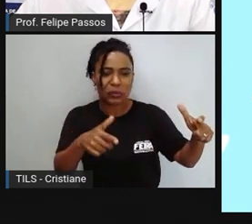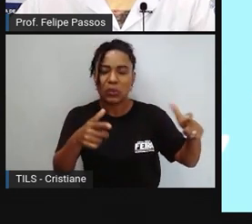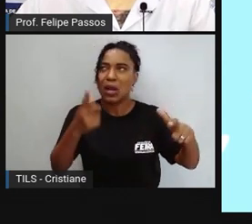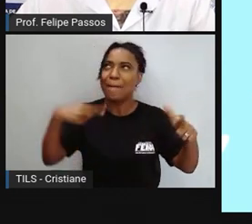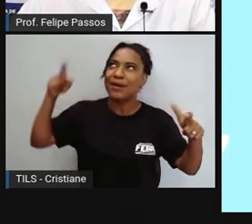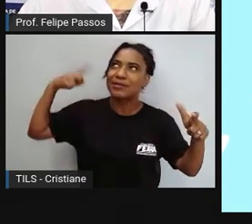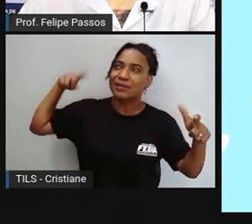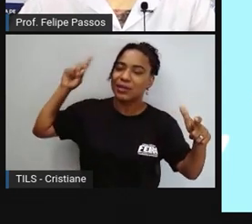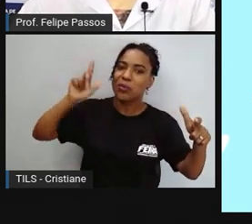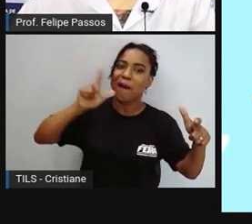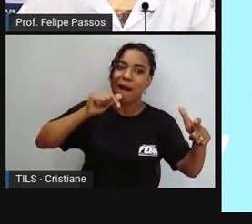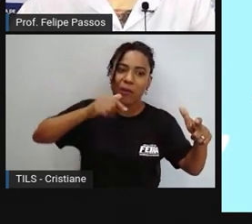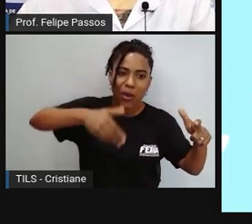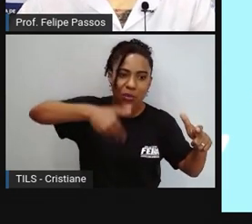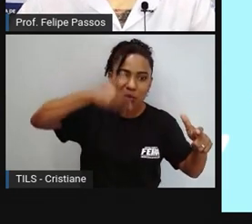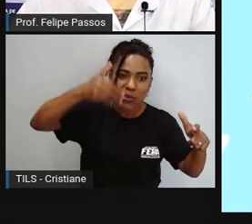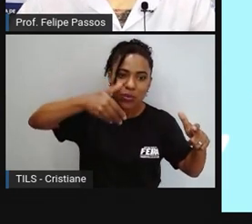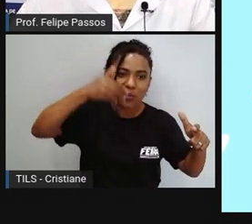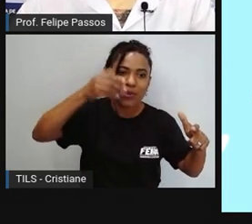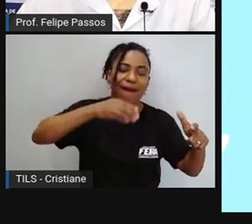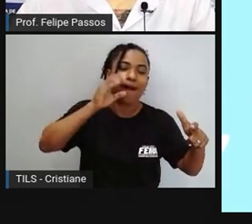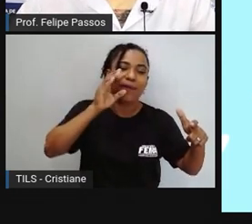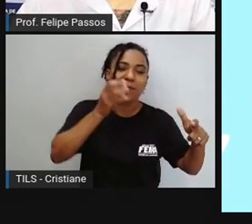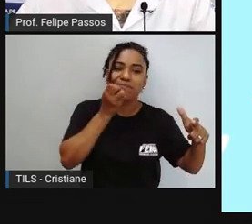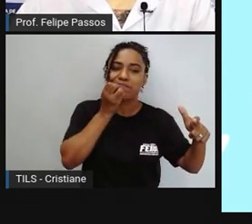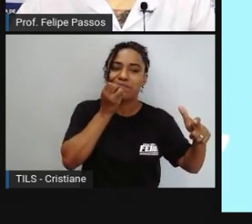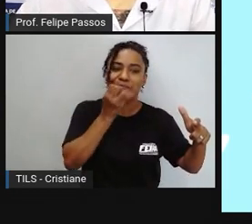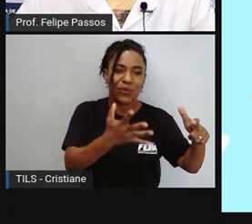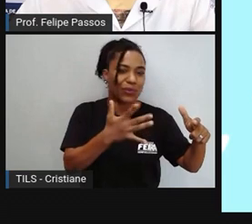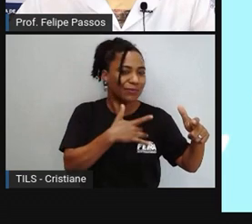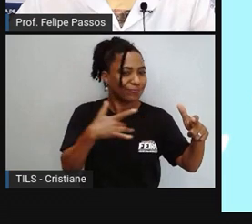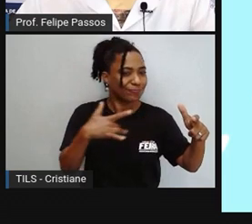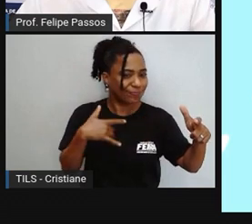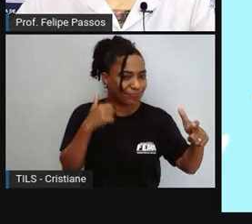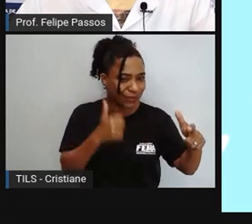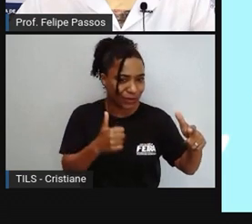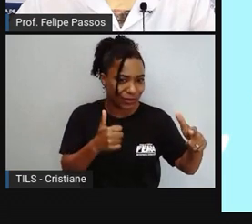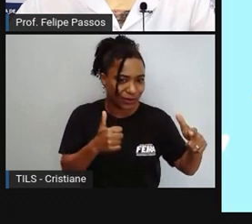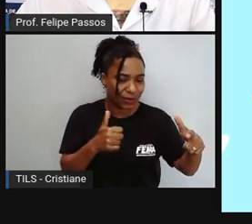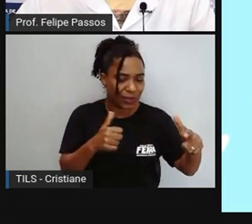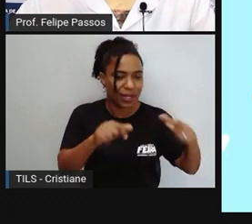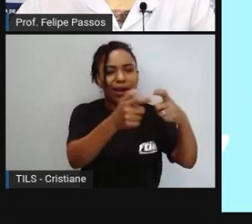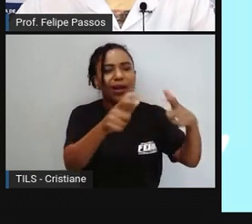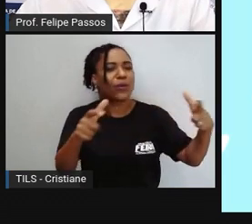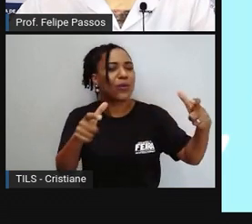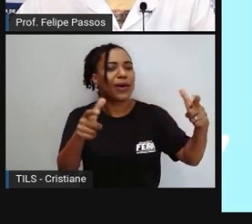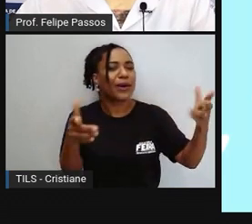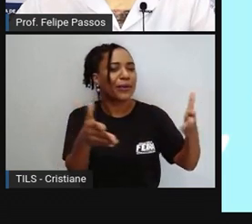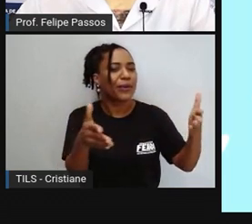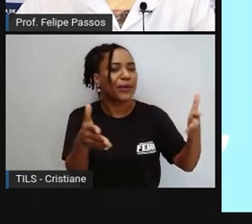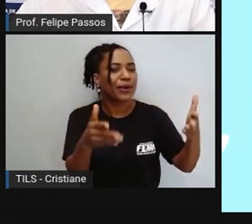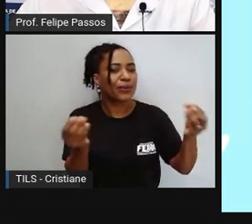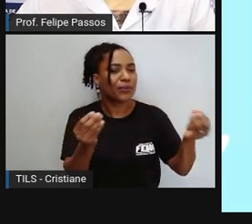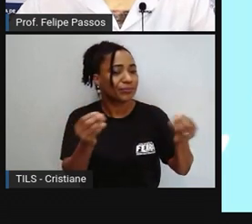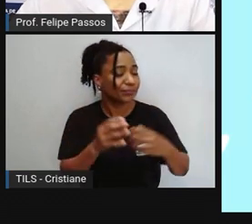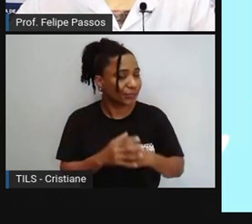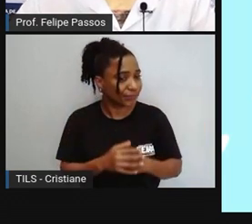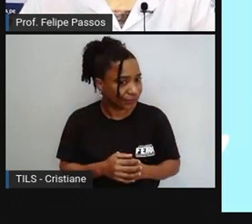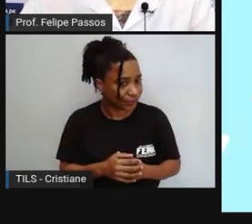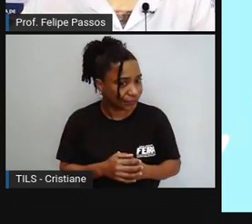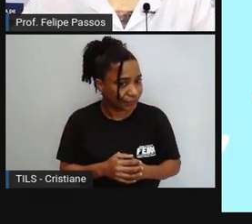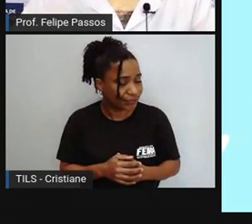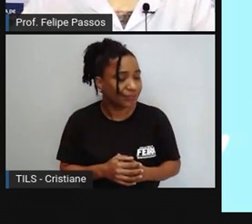anos depois por ela ter nos mantido sem sede por